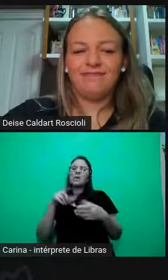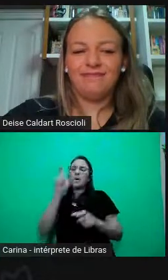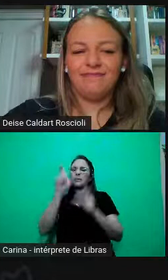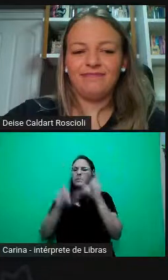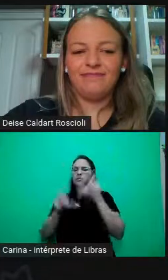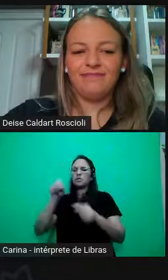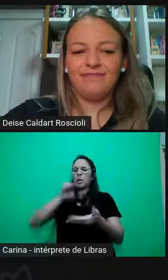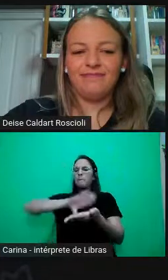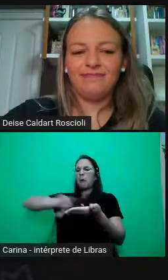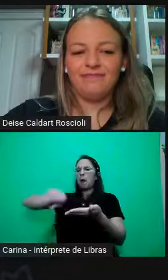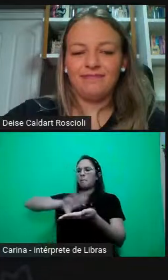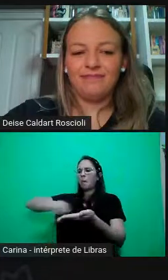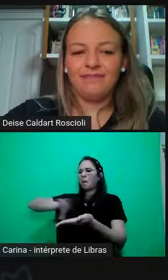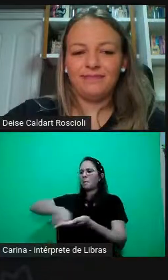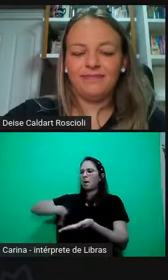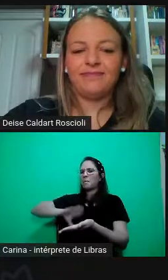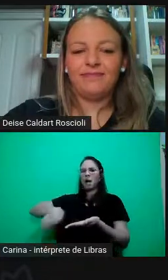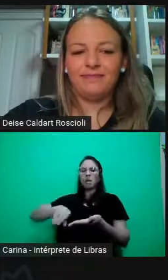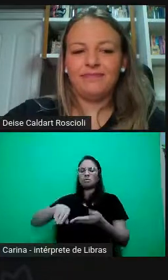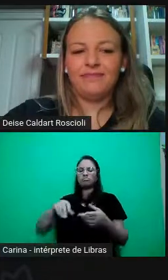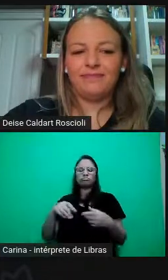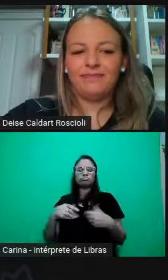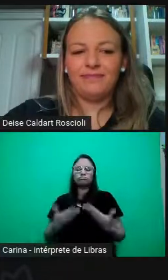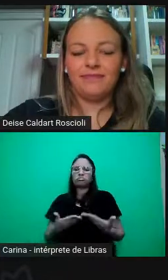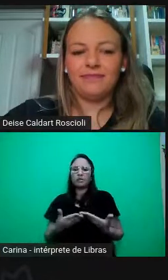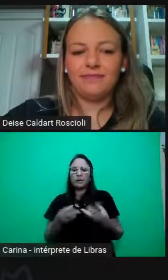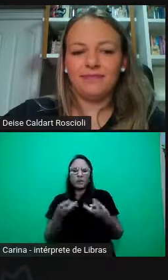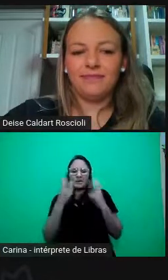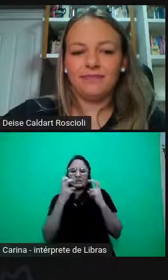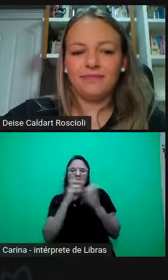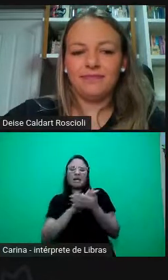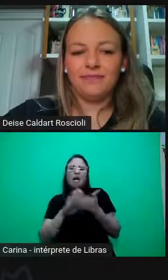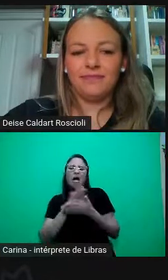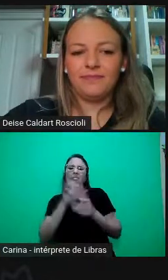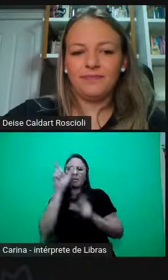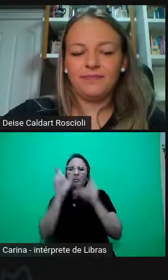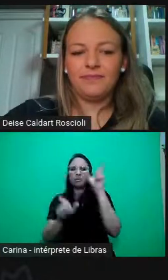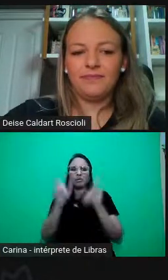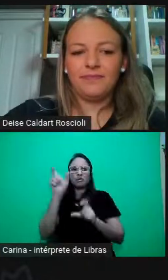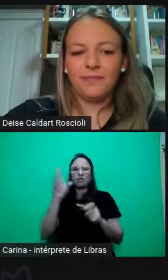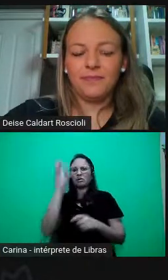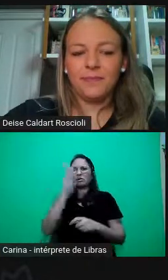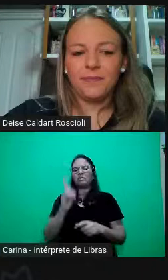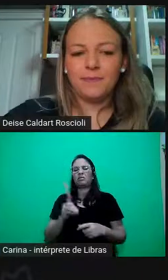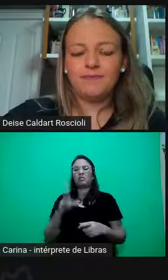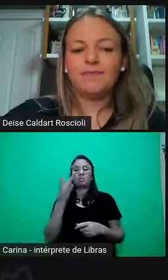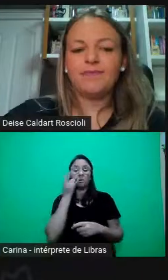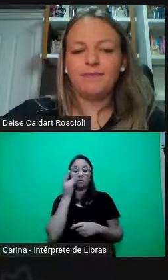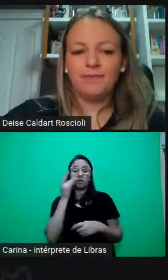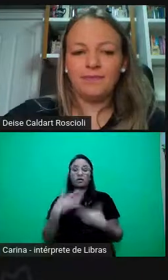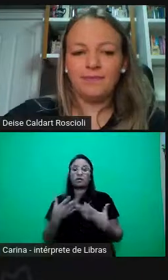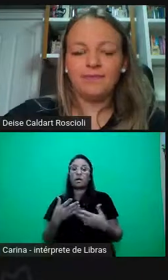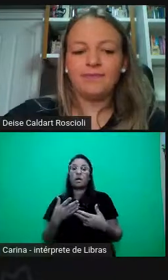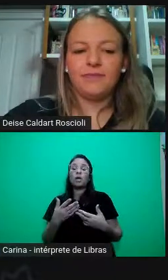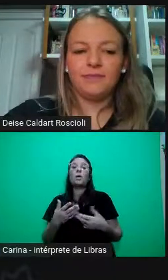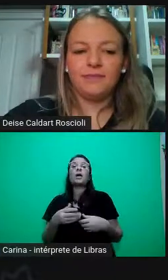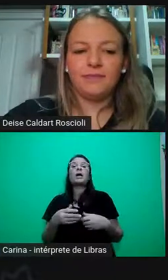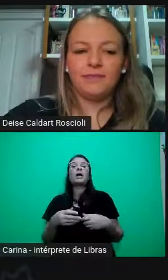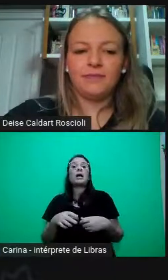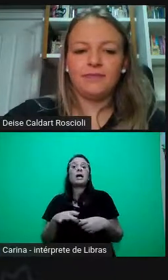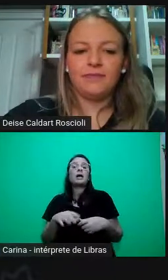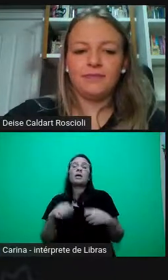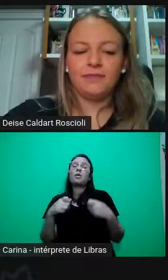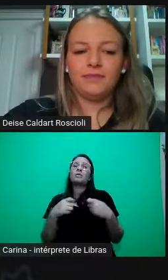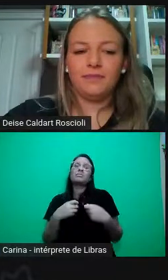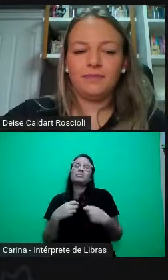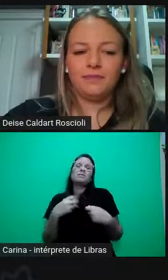percebe mais a presença delas. Então, não basta uma questão numérica, não basta dizer que essas pessoas estão